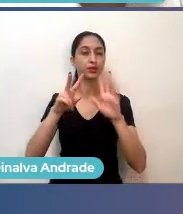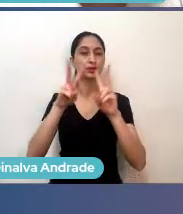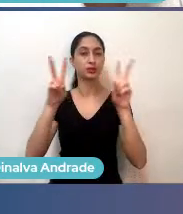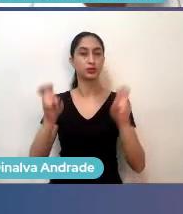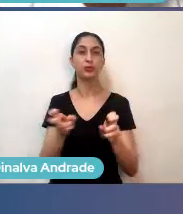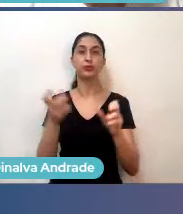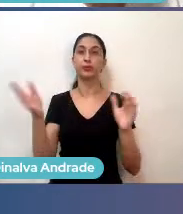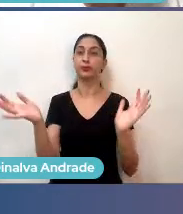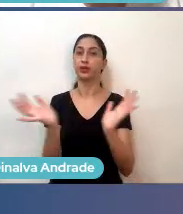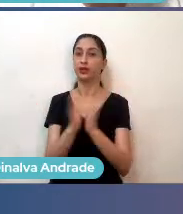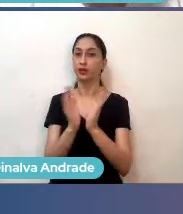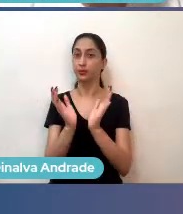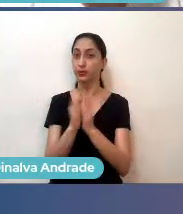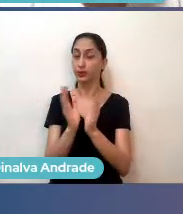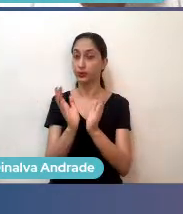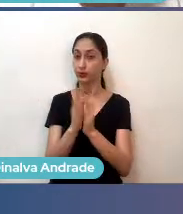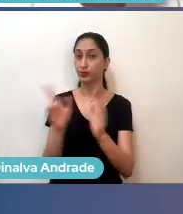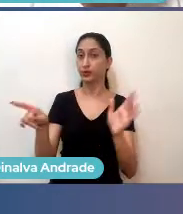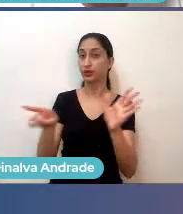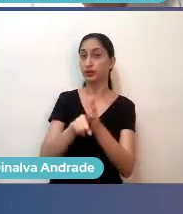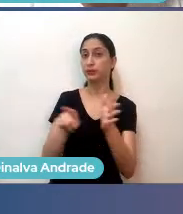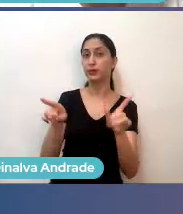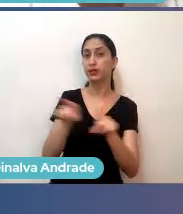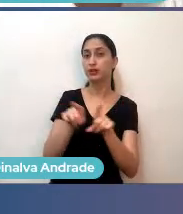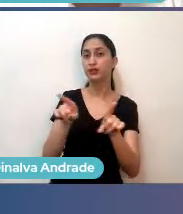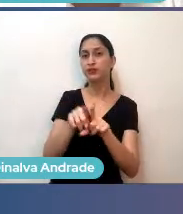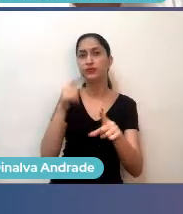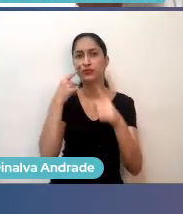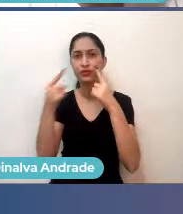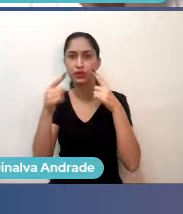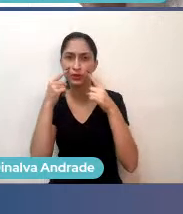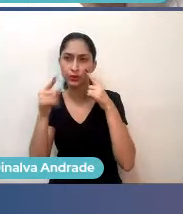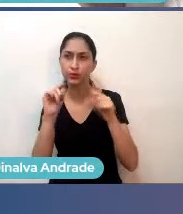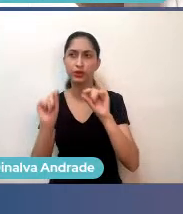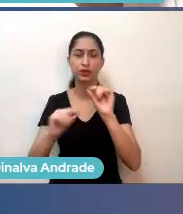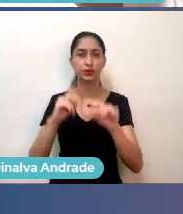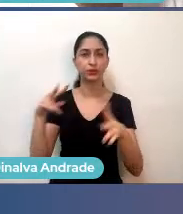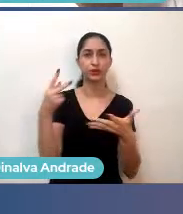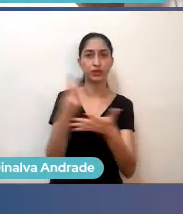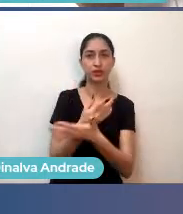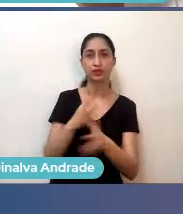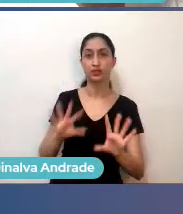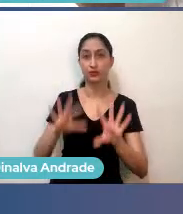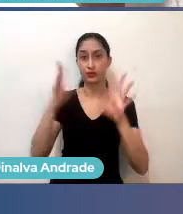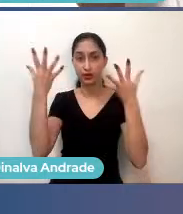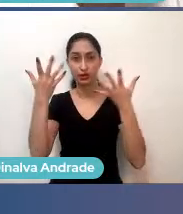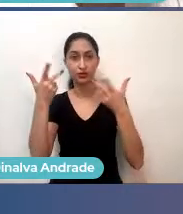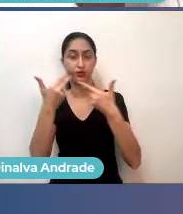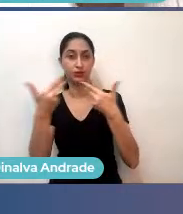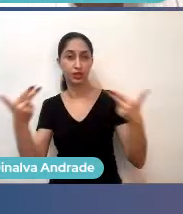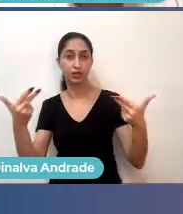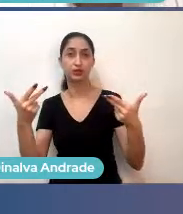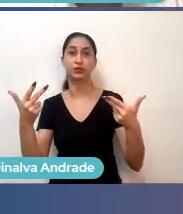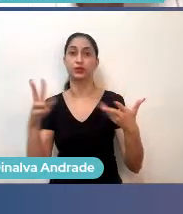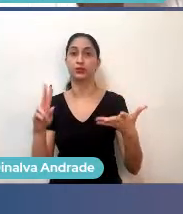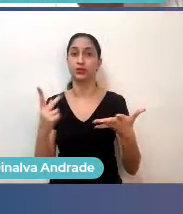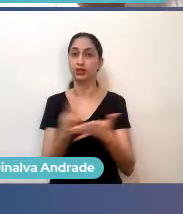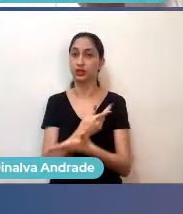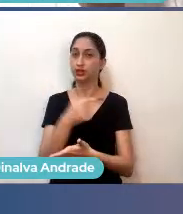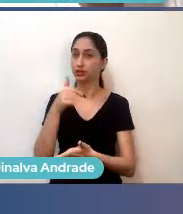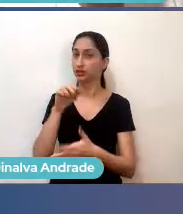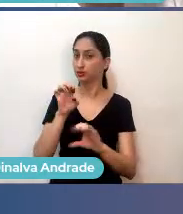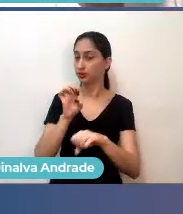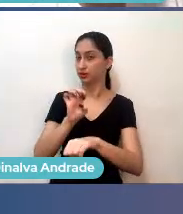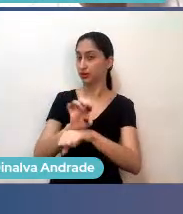de Pernambuco, e conhece um pouquinho mais o que está acontecendo, as comunidades, ativações, eventos, iniciativas que vão acontecer aqui, ali no